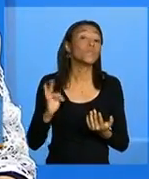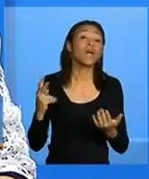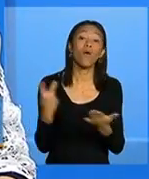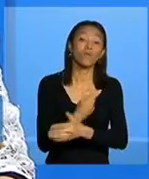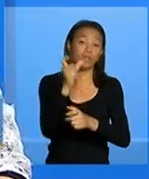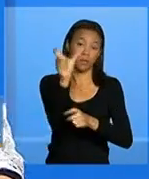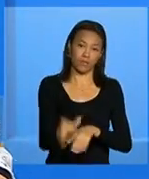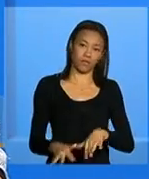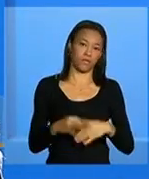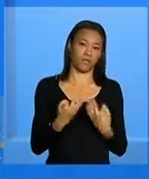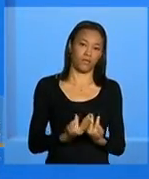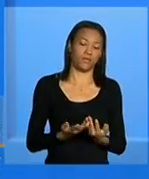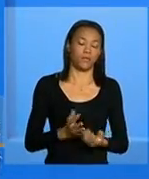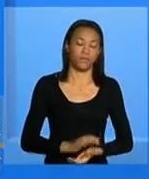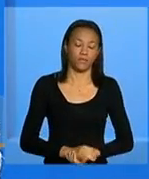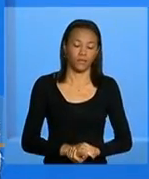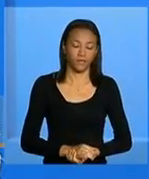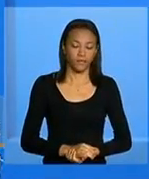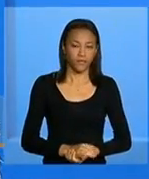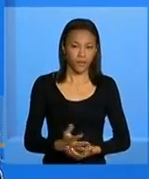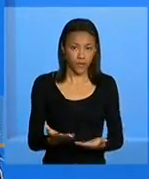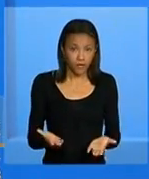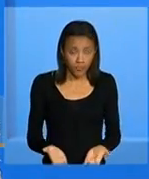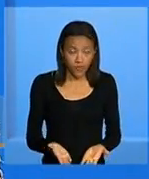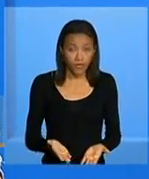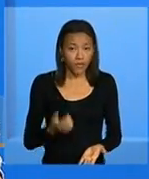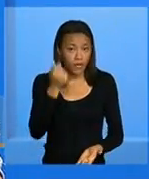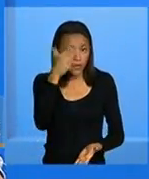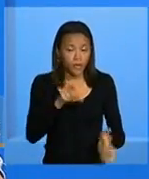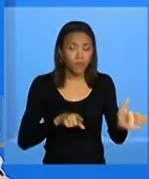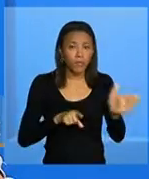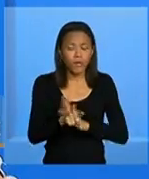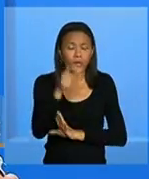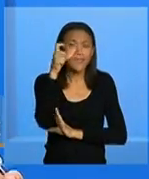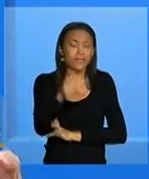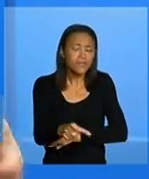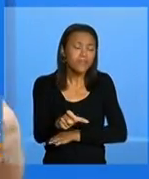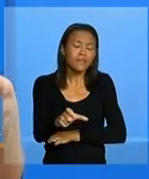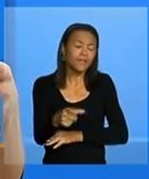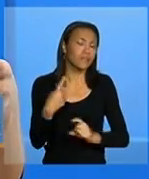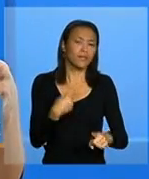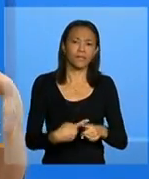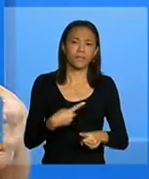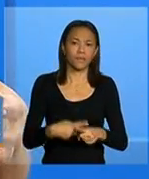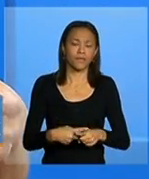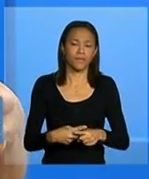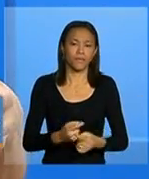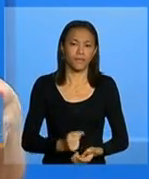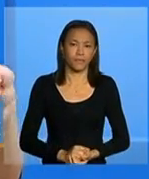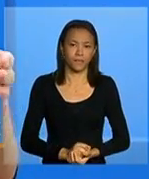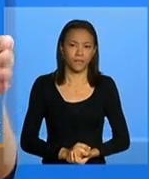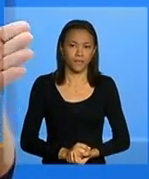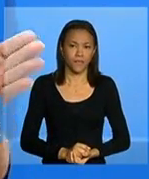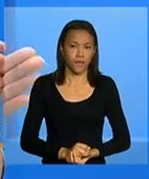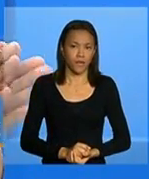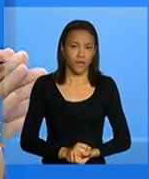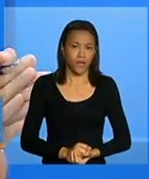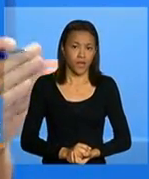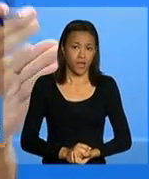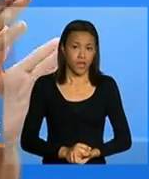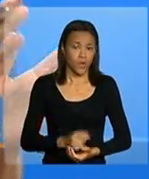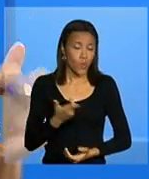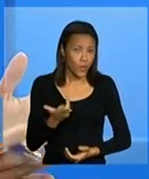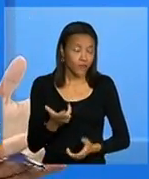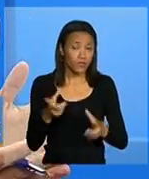Conhecer a situação. Então, aí vem também uma outra pergunta interessante porque você com essa